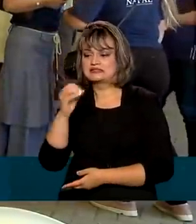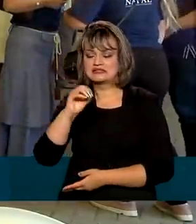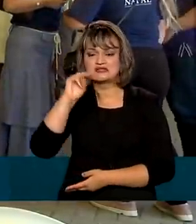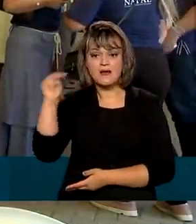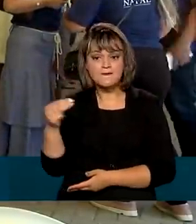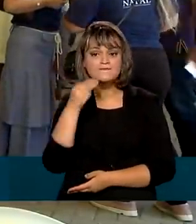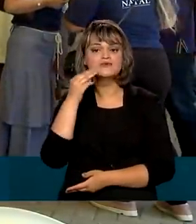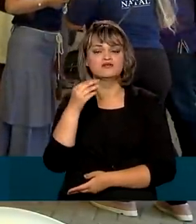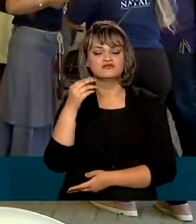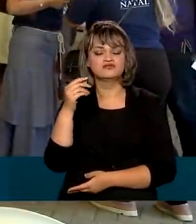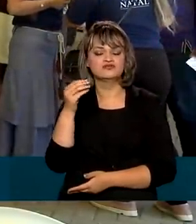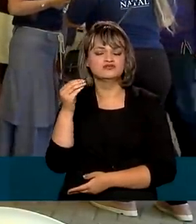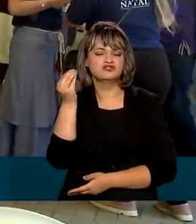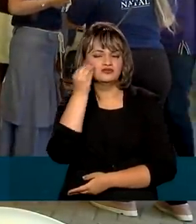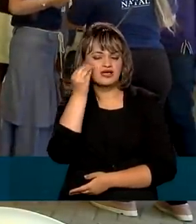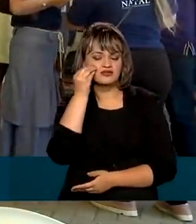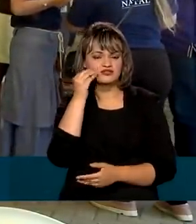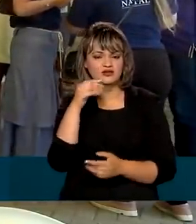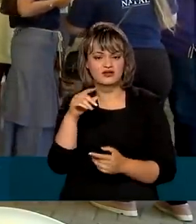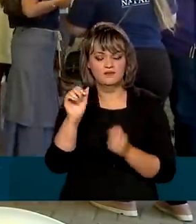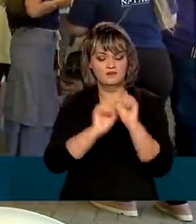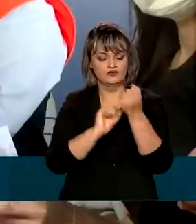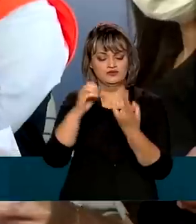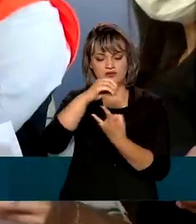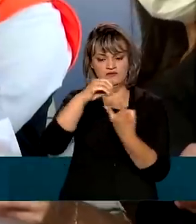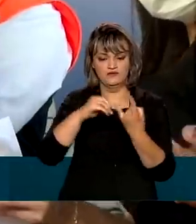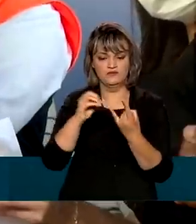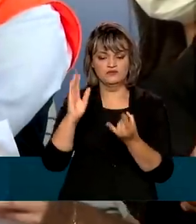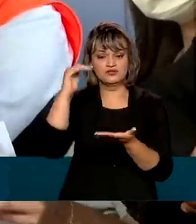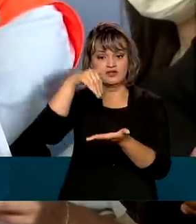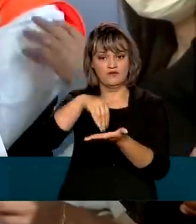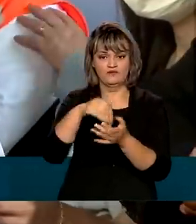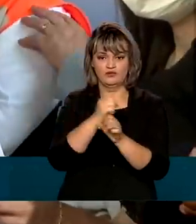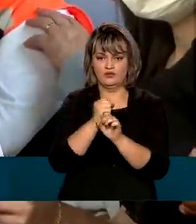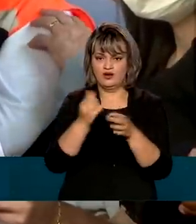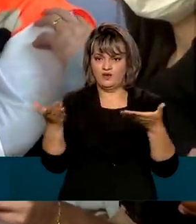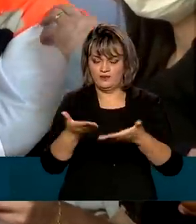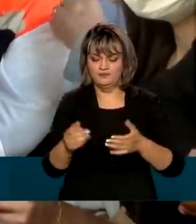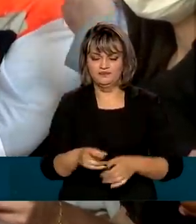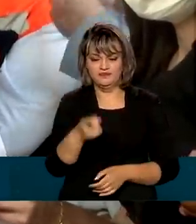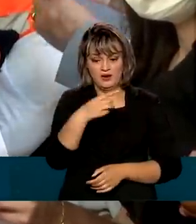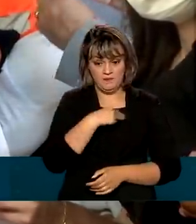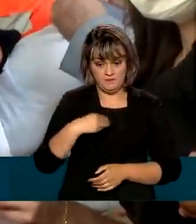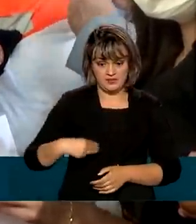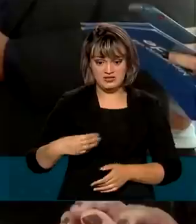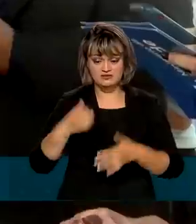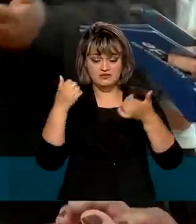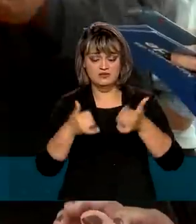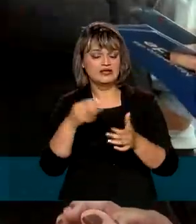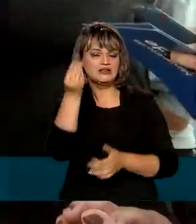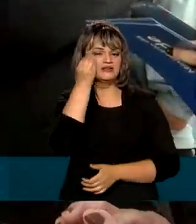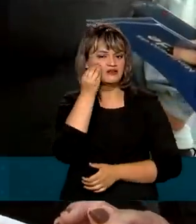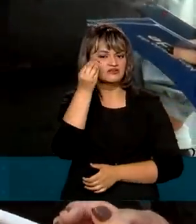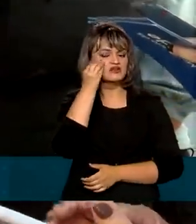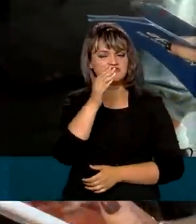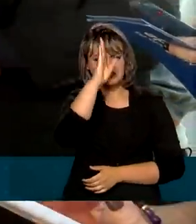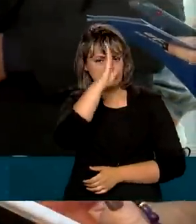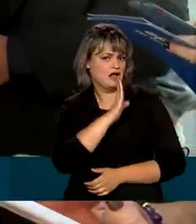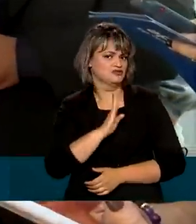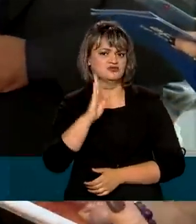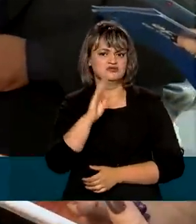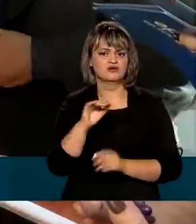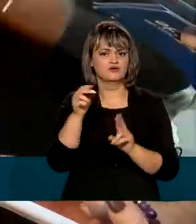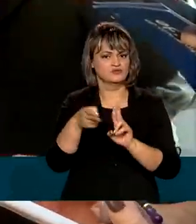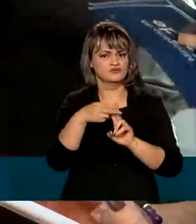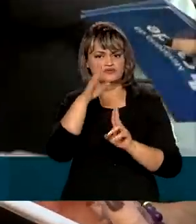antígenos produzidos pela Fiocruz até o fim do ano. O ministro Marcelo Queiroga disse que os testes serão realizados de graça pelo